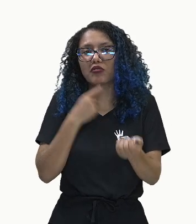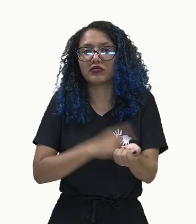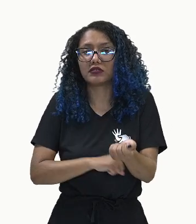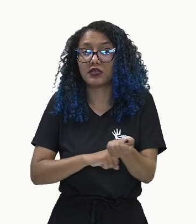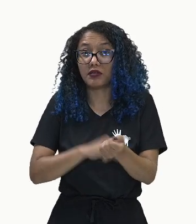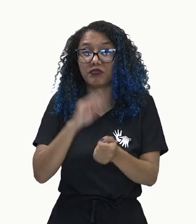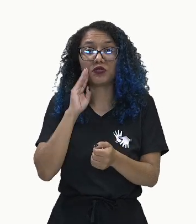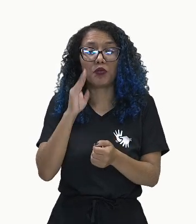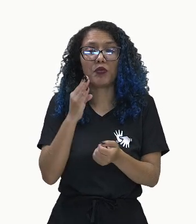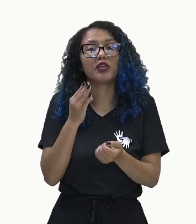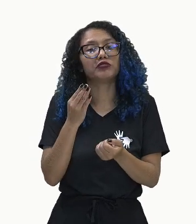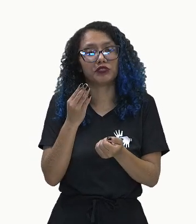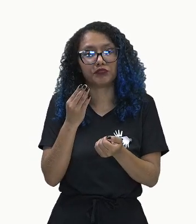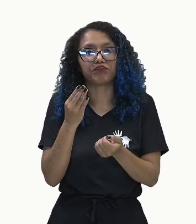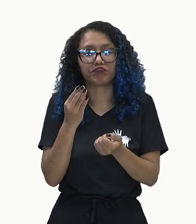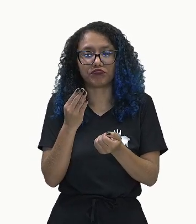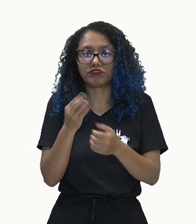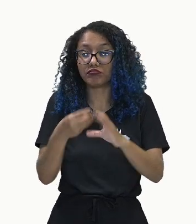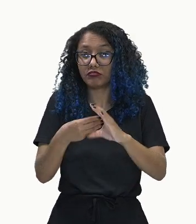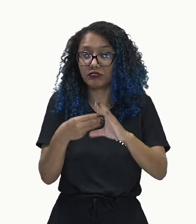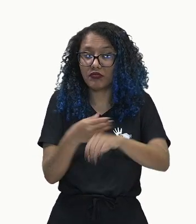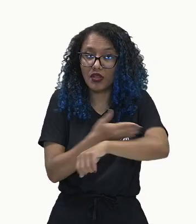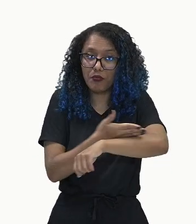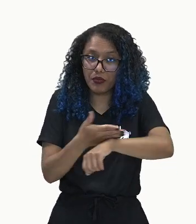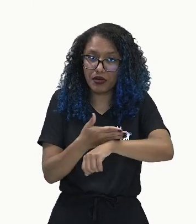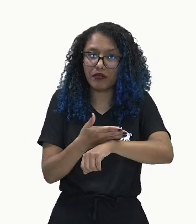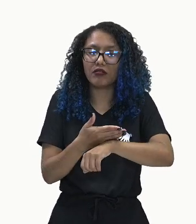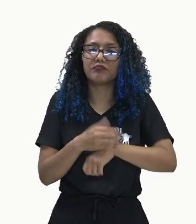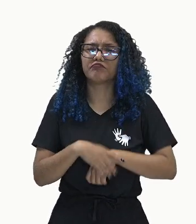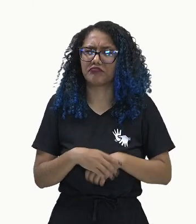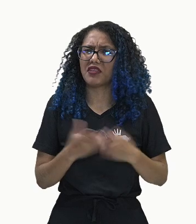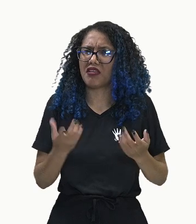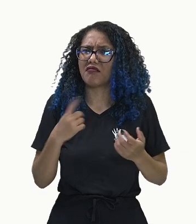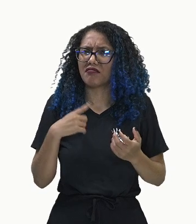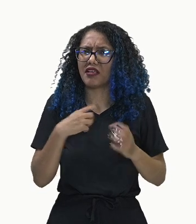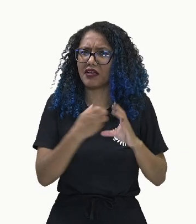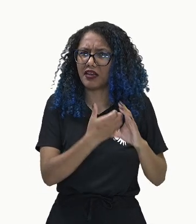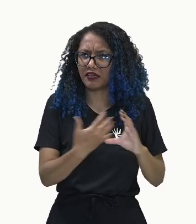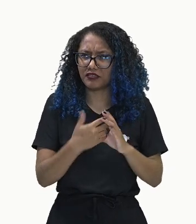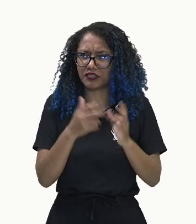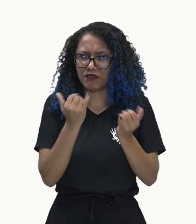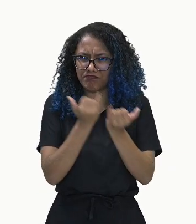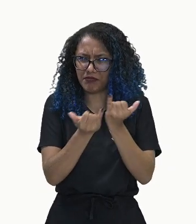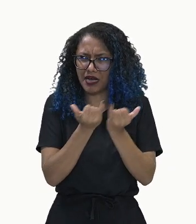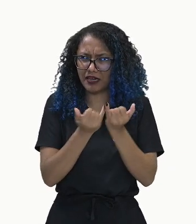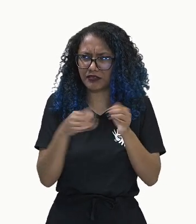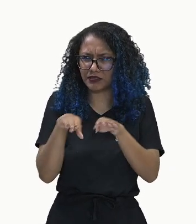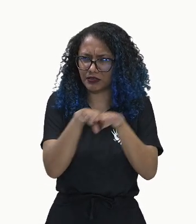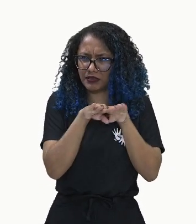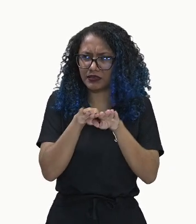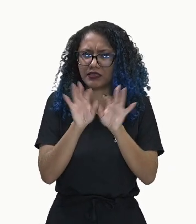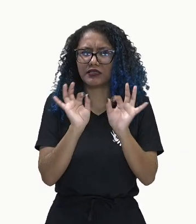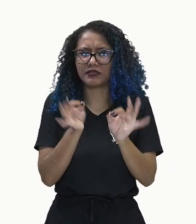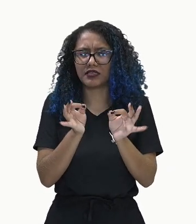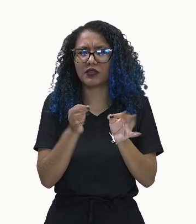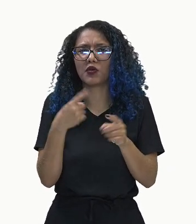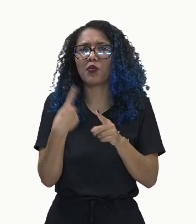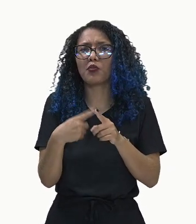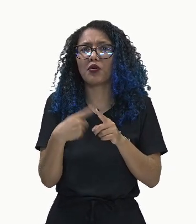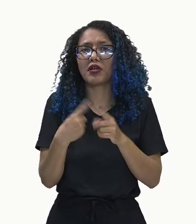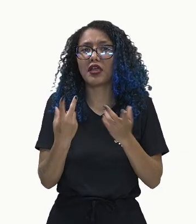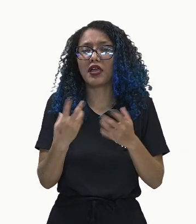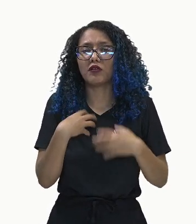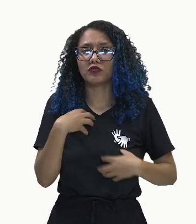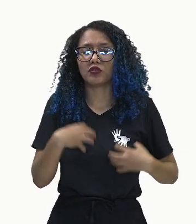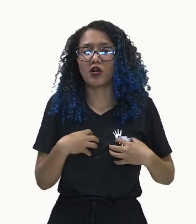brancos. Até aí, professora, tem muita coisa em comum? Tem. Tem porque são órgãos que vão atuar em dois sistemas